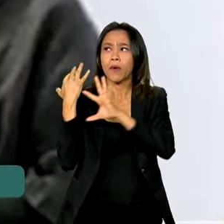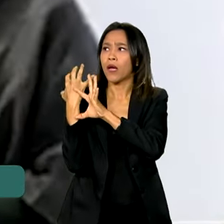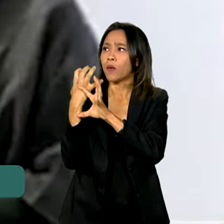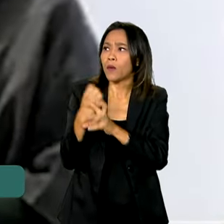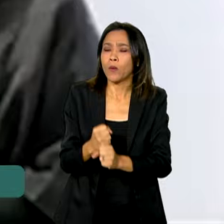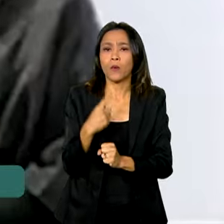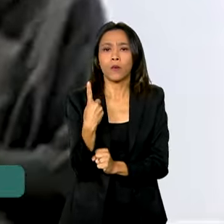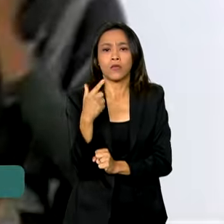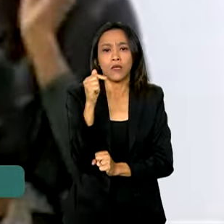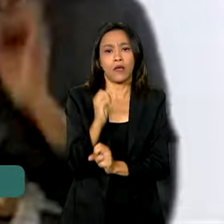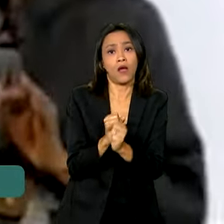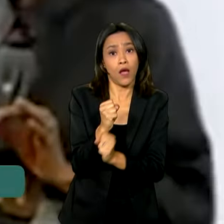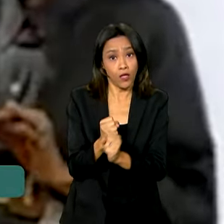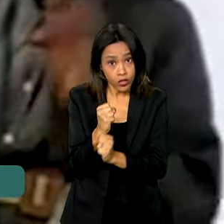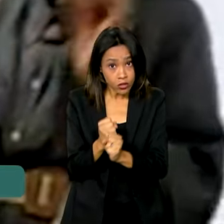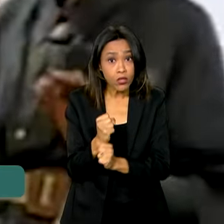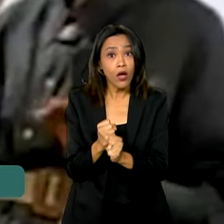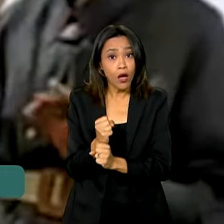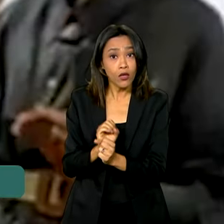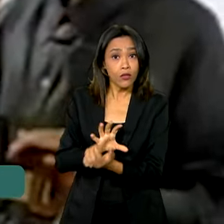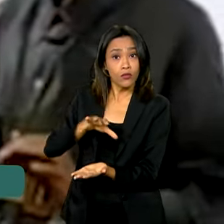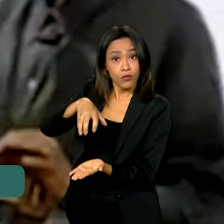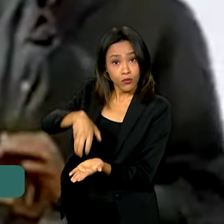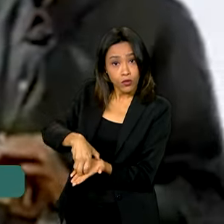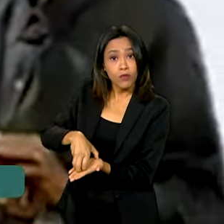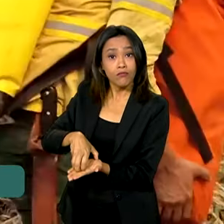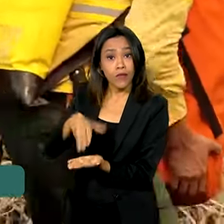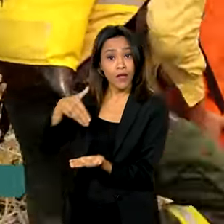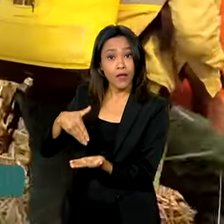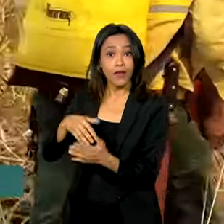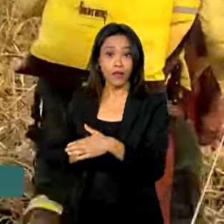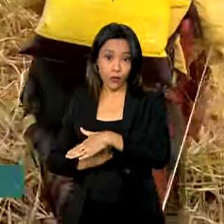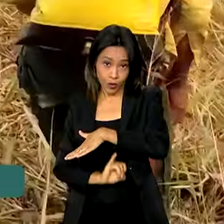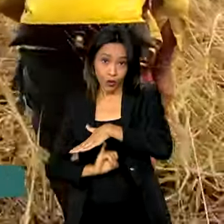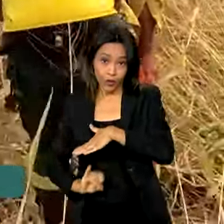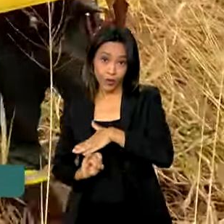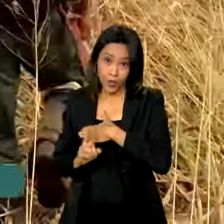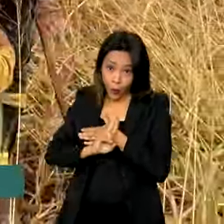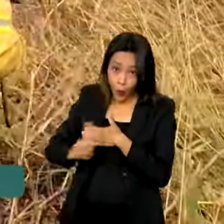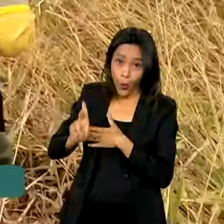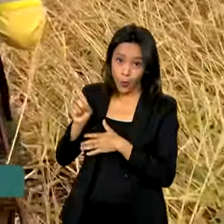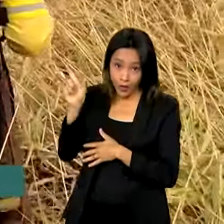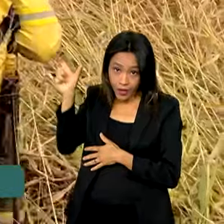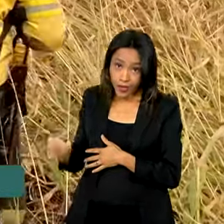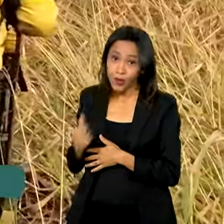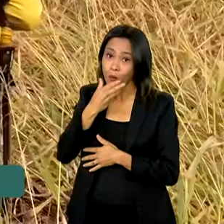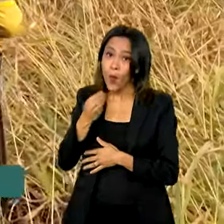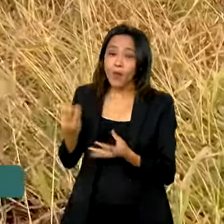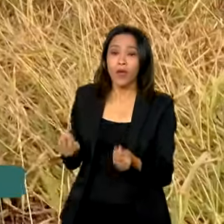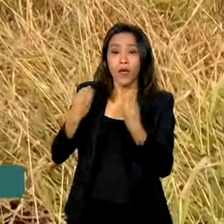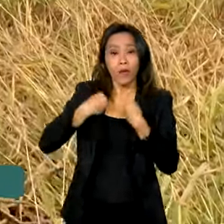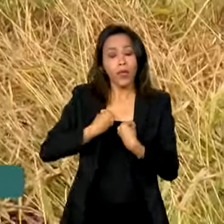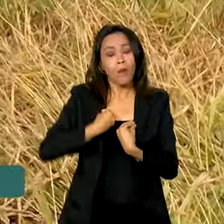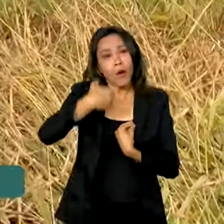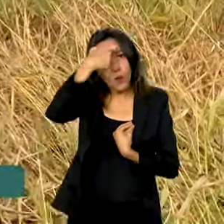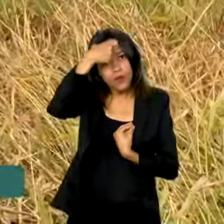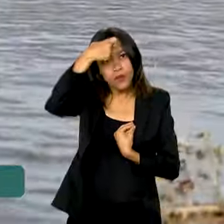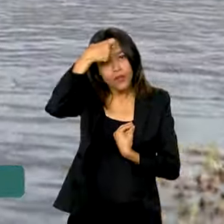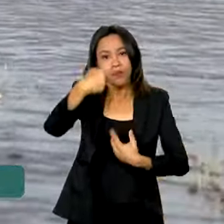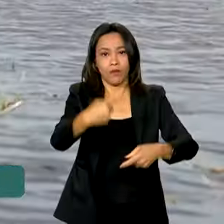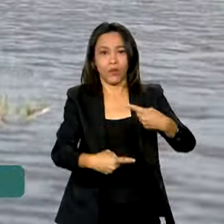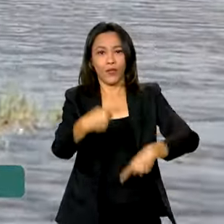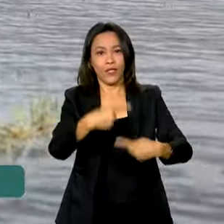anos do Instituto que leva o nome dele e que me deu consciência política de que aquilo que eu